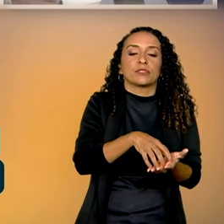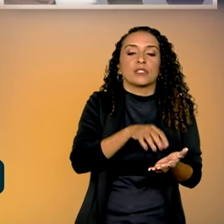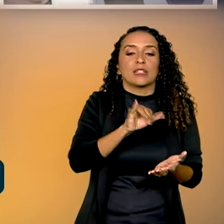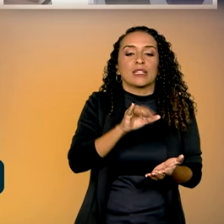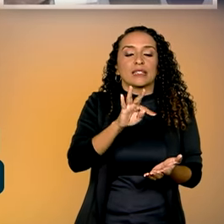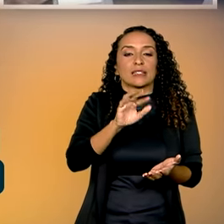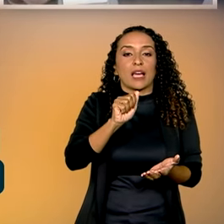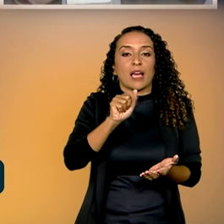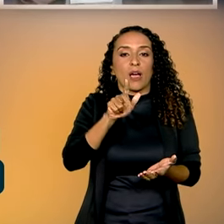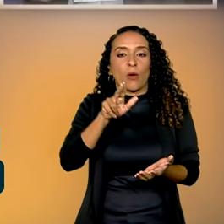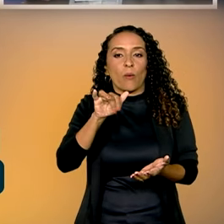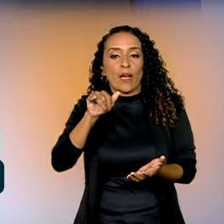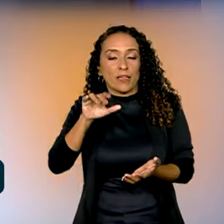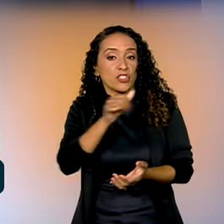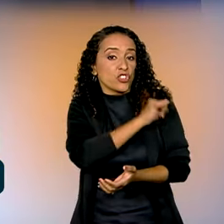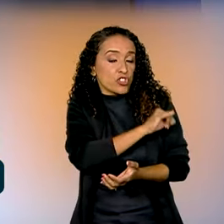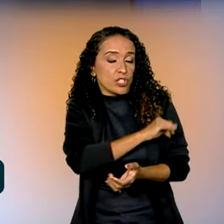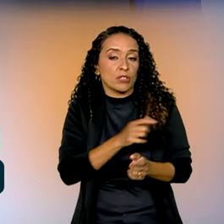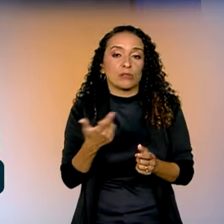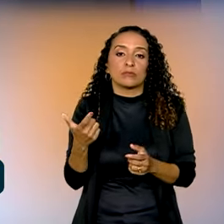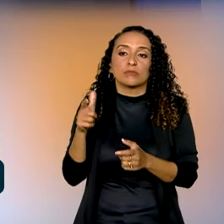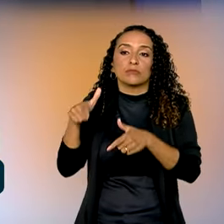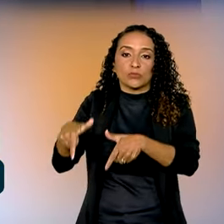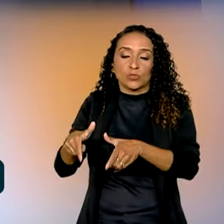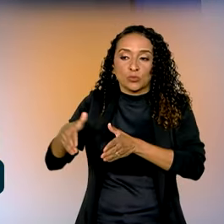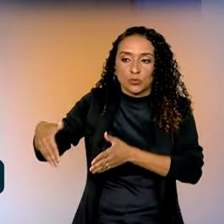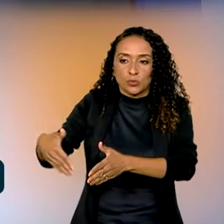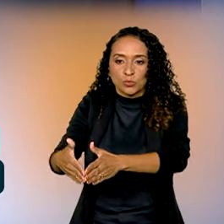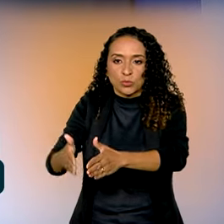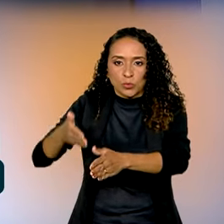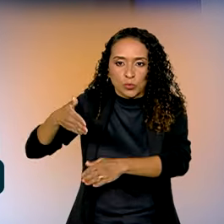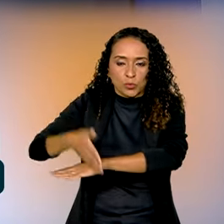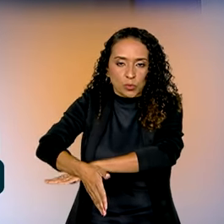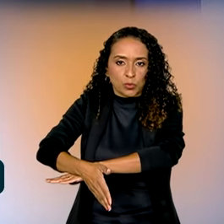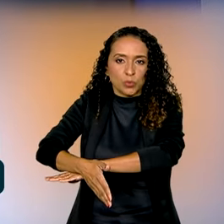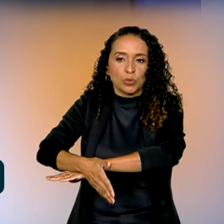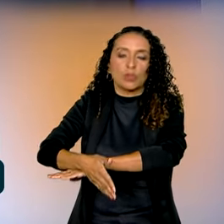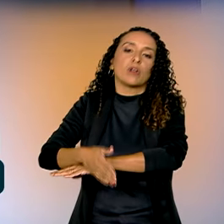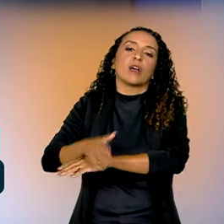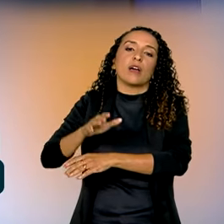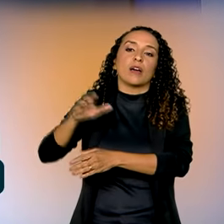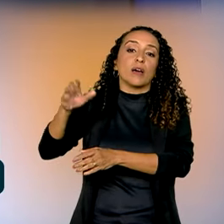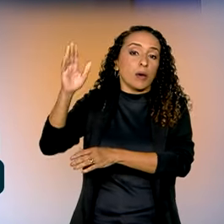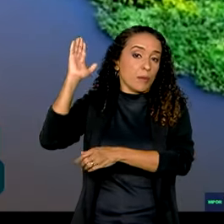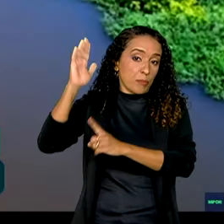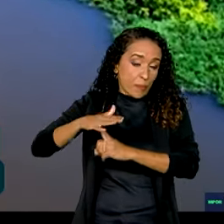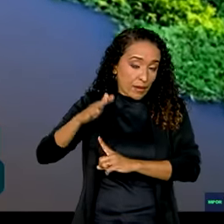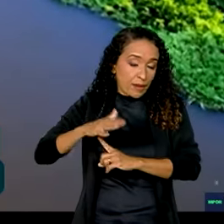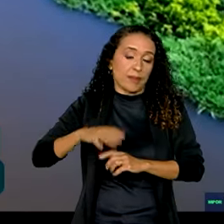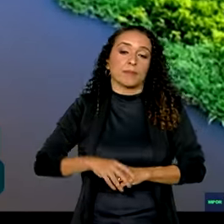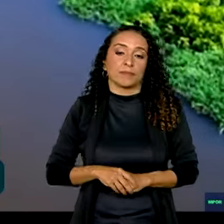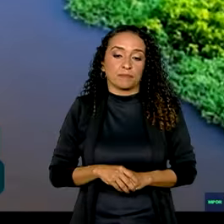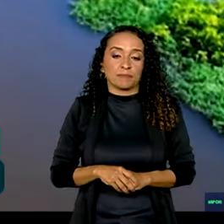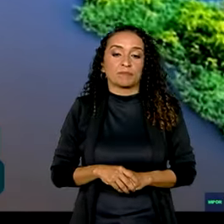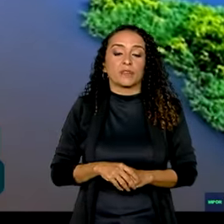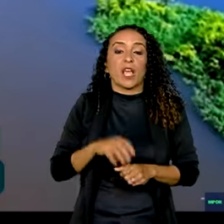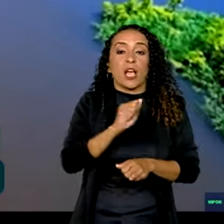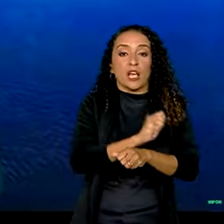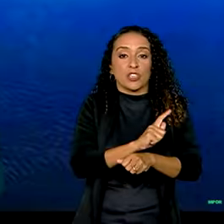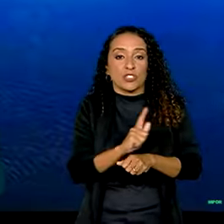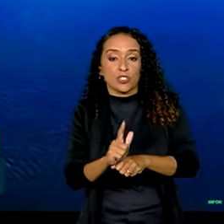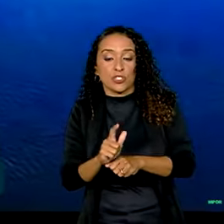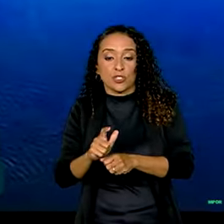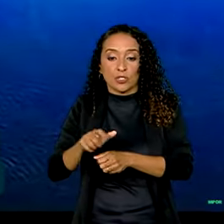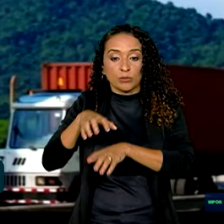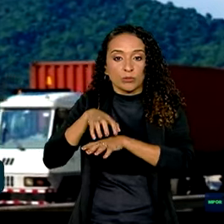Itaguaí, no Rio de Janeiro, e o do canal de acesso ao porto de Paranaguá, no Paraná. A Agência Nacional